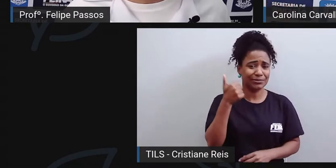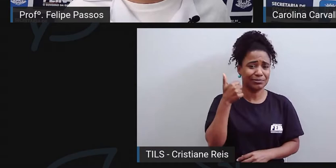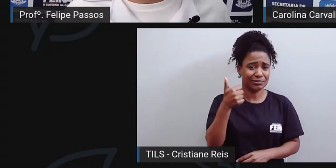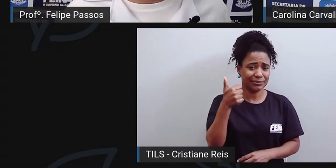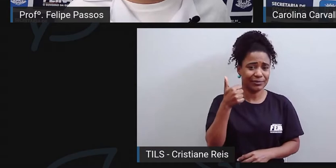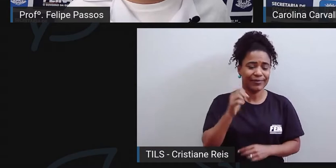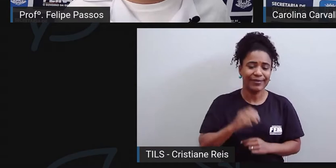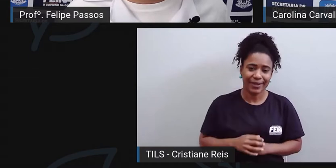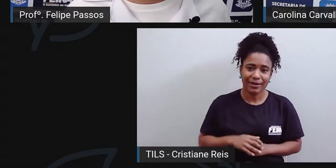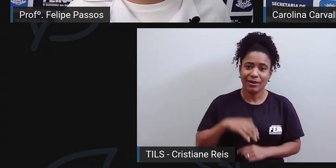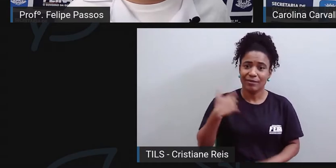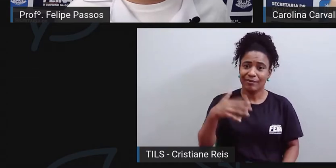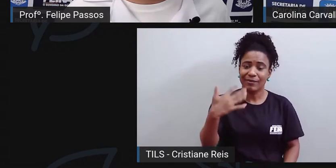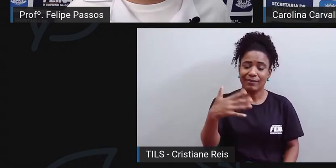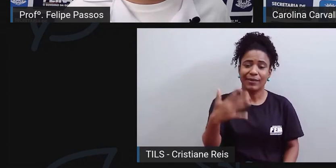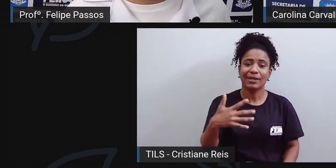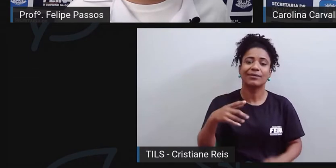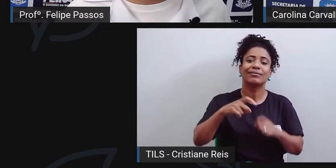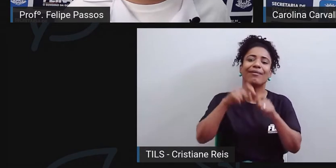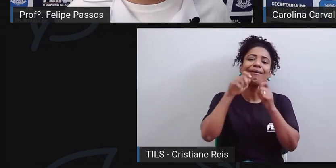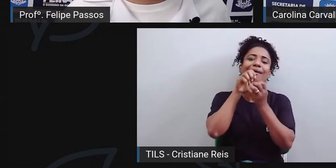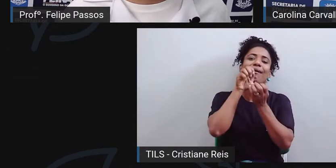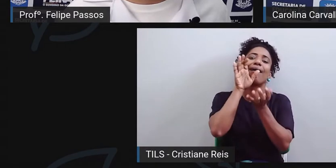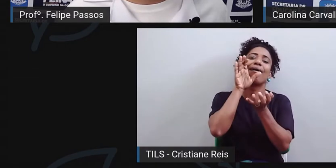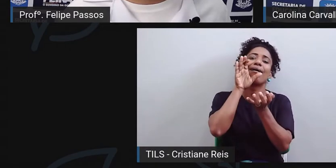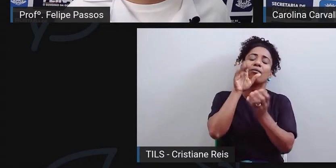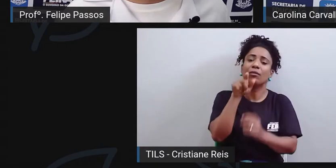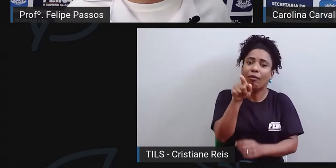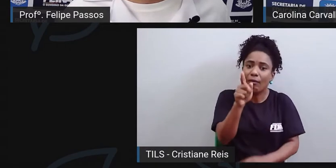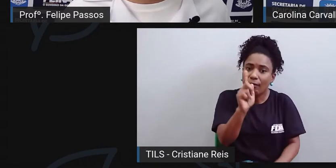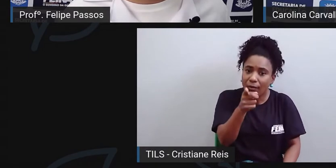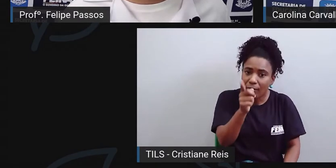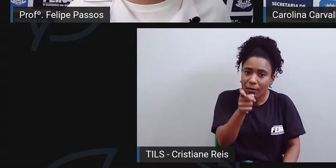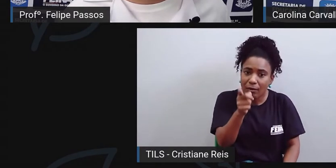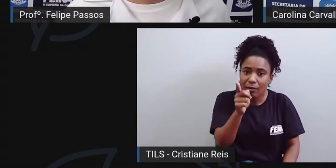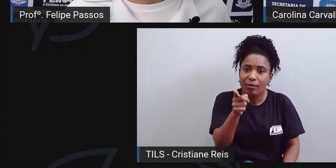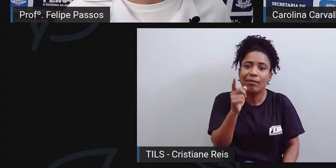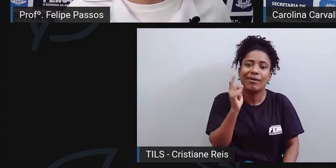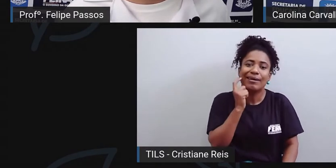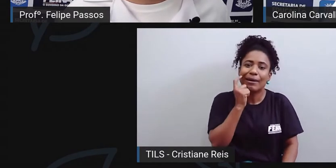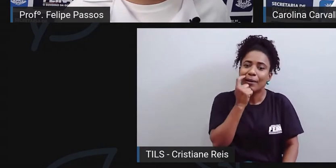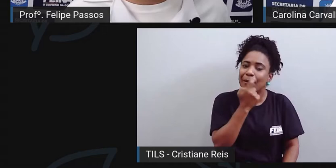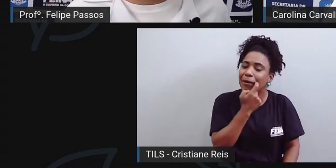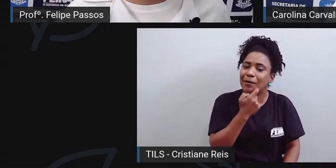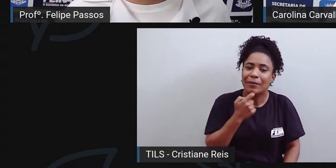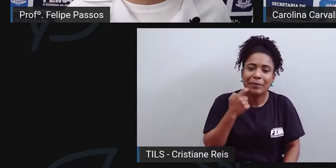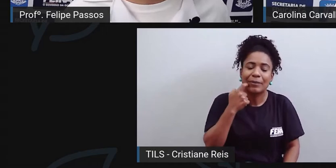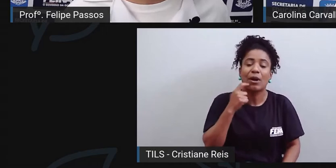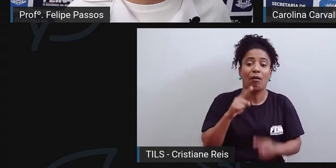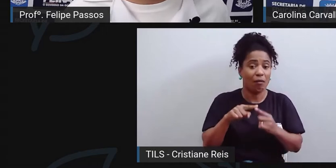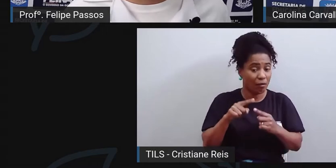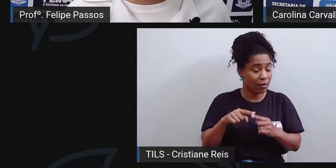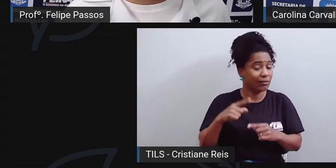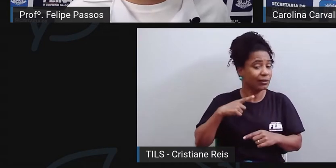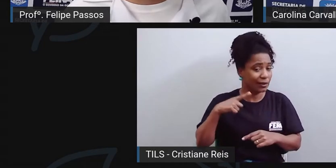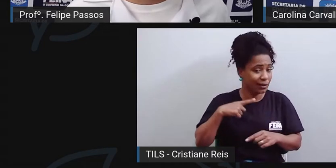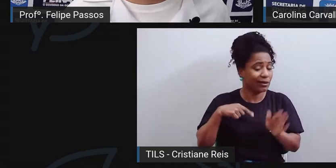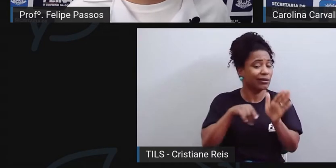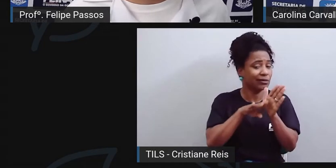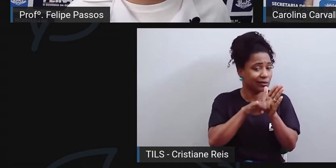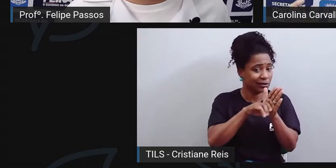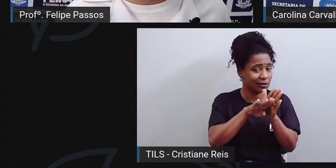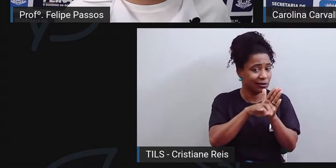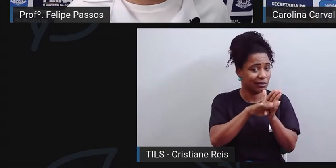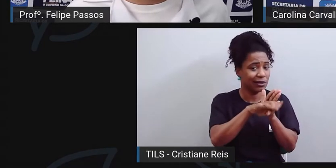Mas, às vezes, quando chega no dentista, o dentista já consegue identificar ali algum problema, seja de doença periodontal, seja de cárie ou algum outro tipo de